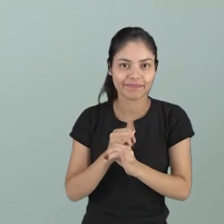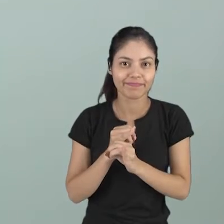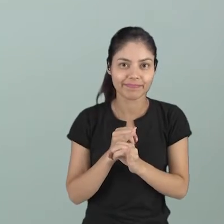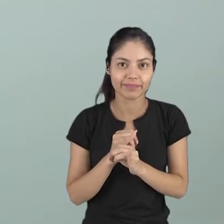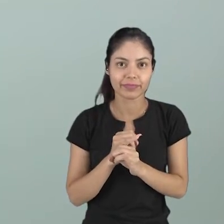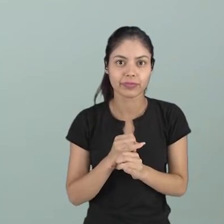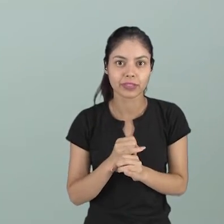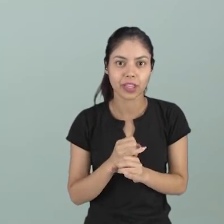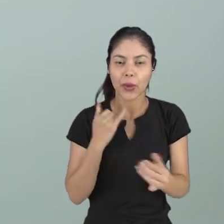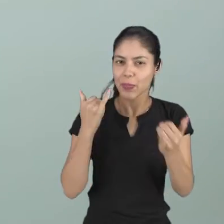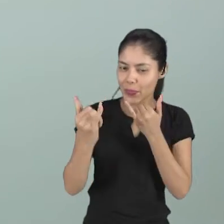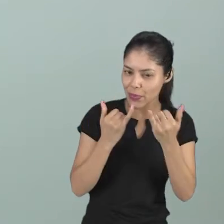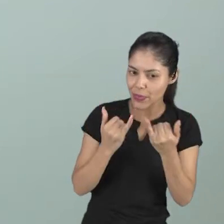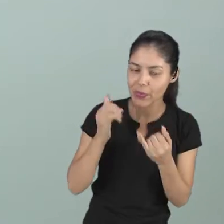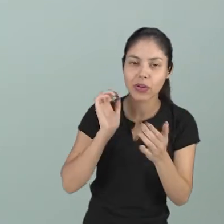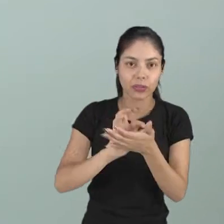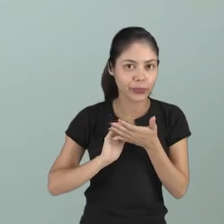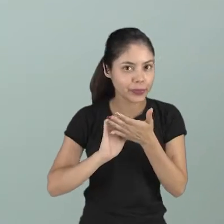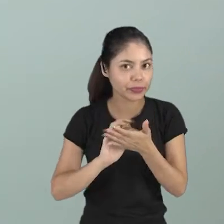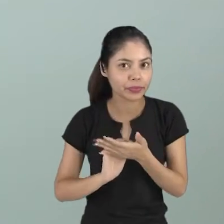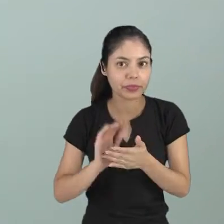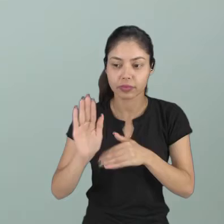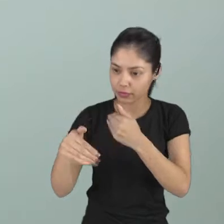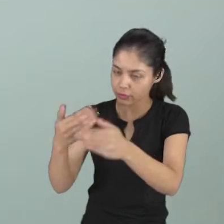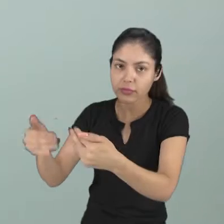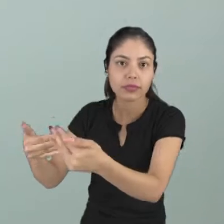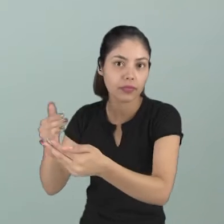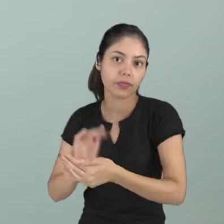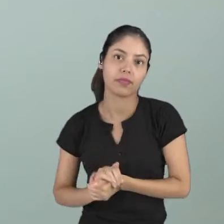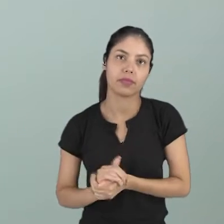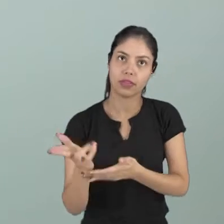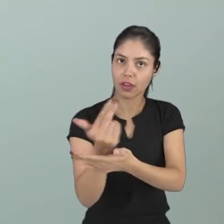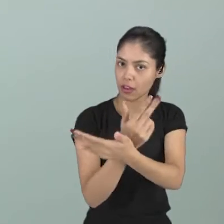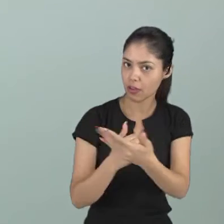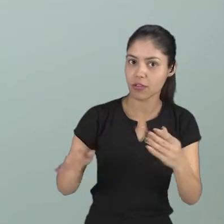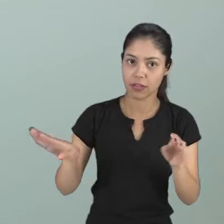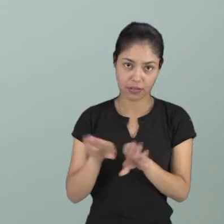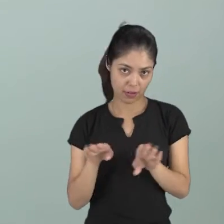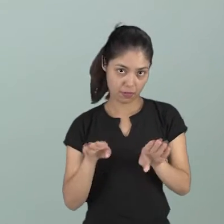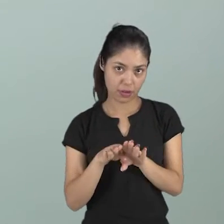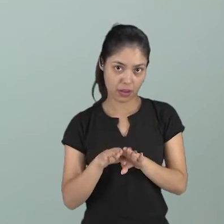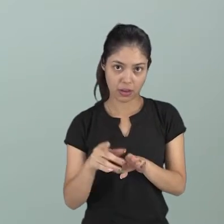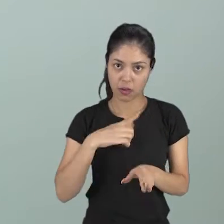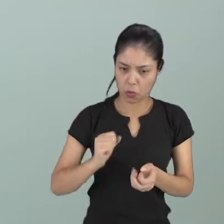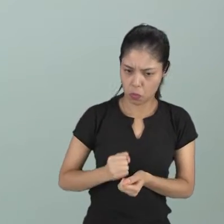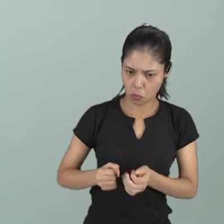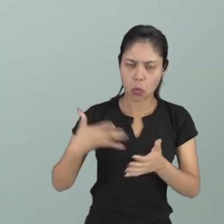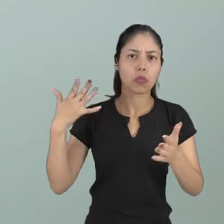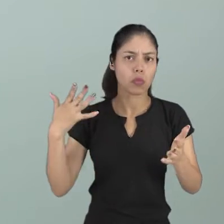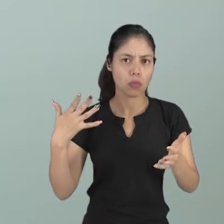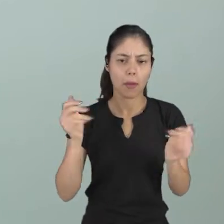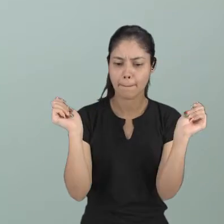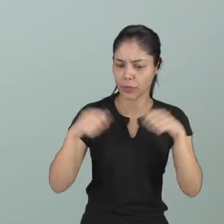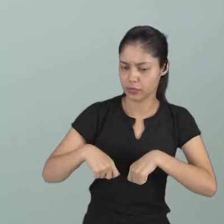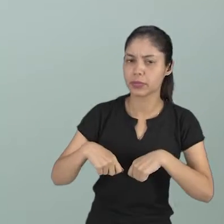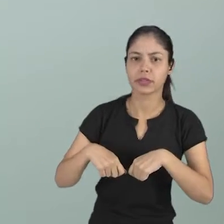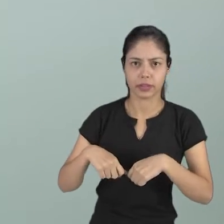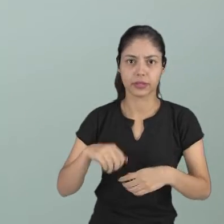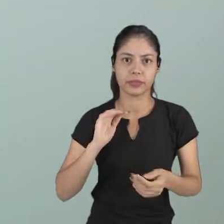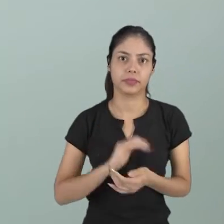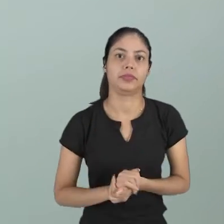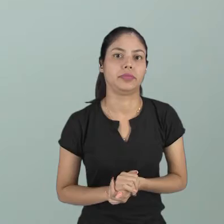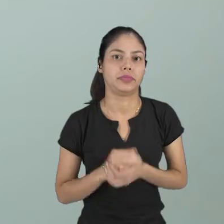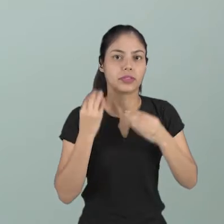programas de computador foram sendo desenvolvidos e os artistas então tiveram uma gama de possibilidades, de